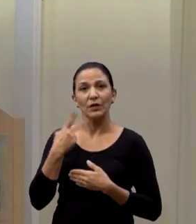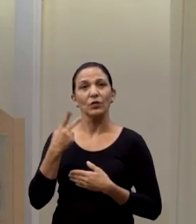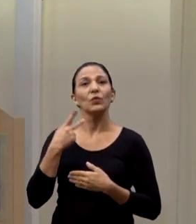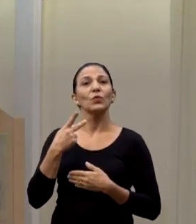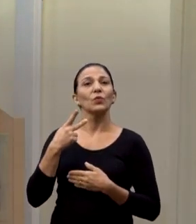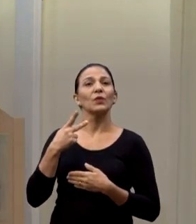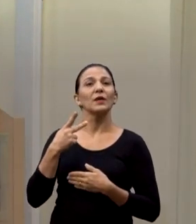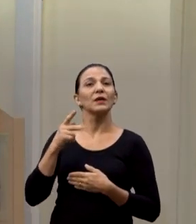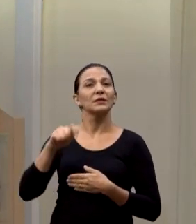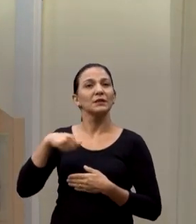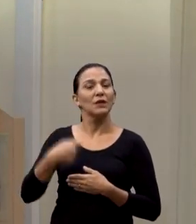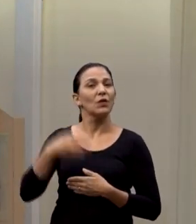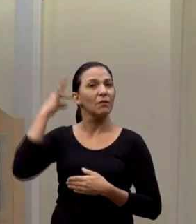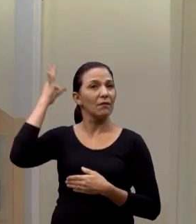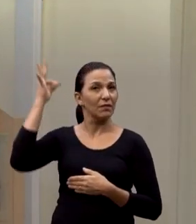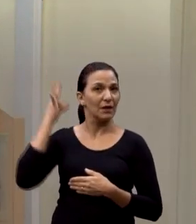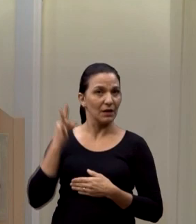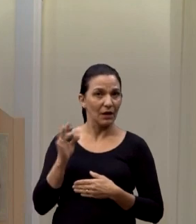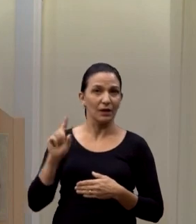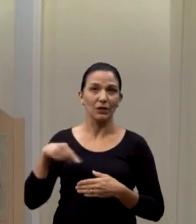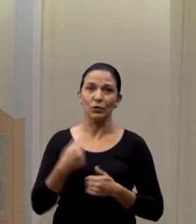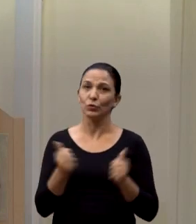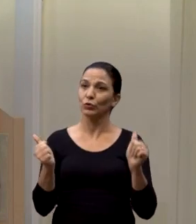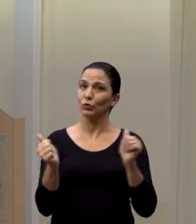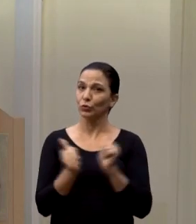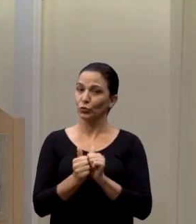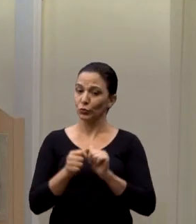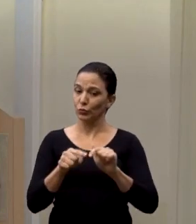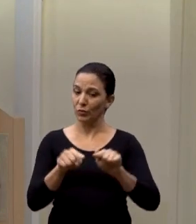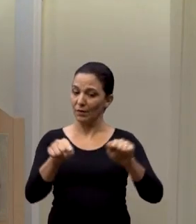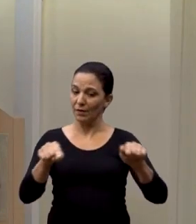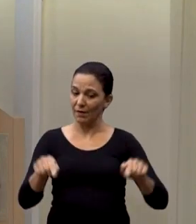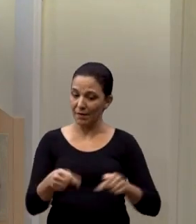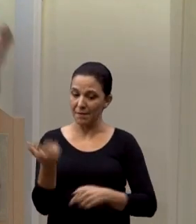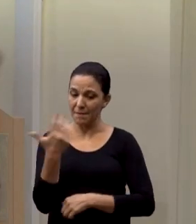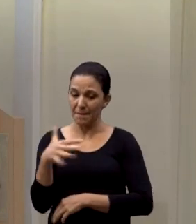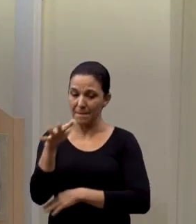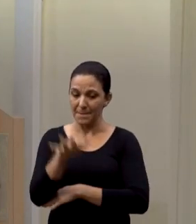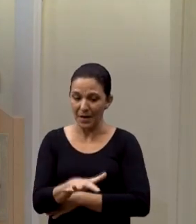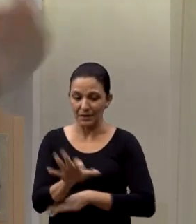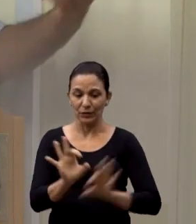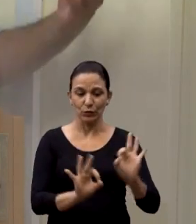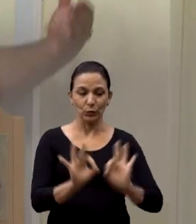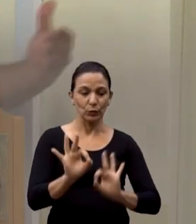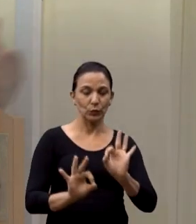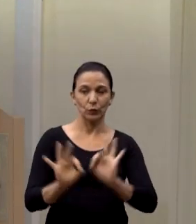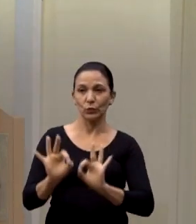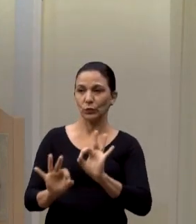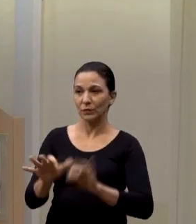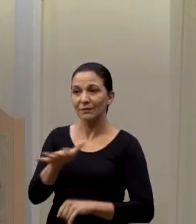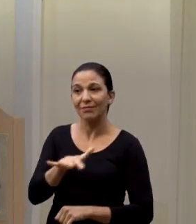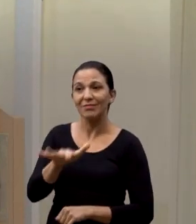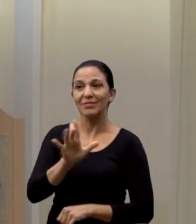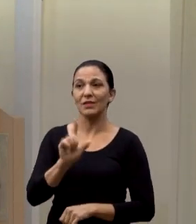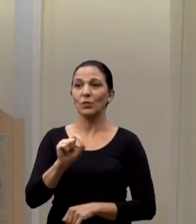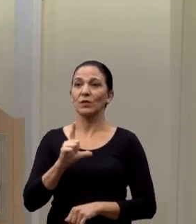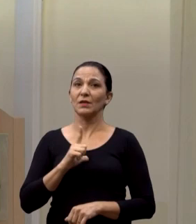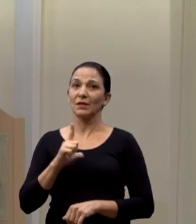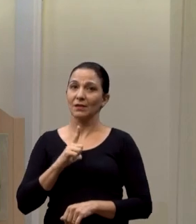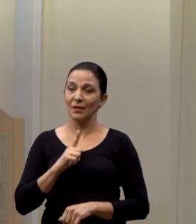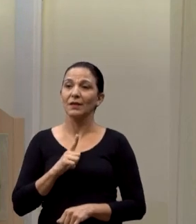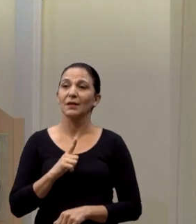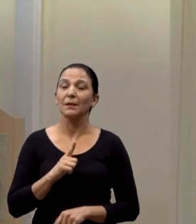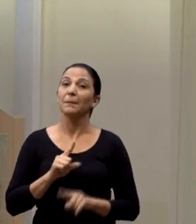Tainara, e a gente também está por trás para construir parte da praça. A emenda não vai dar para fazer daquele espaço todo, que é muito